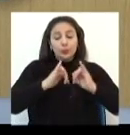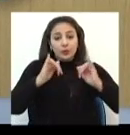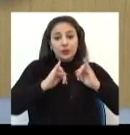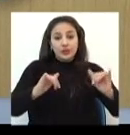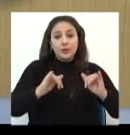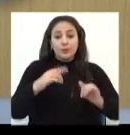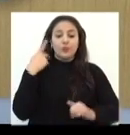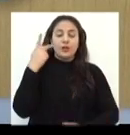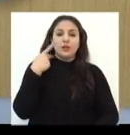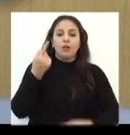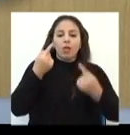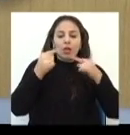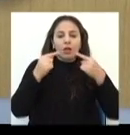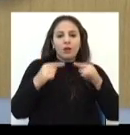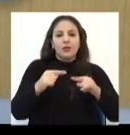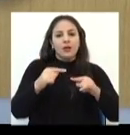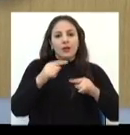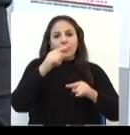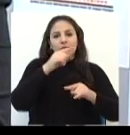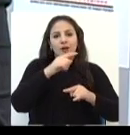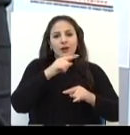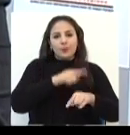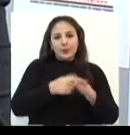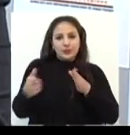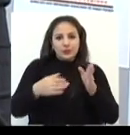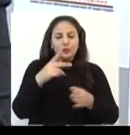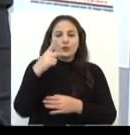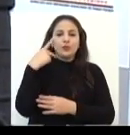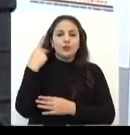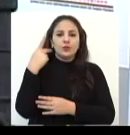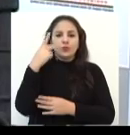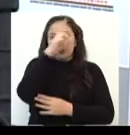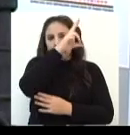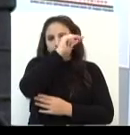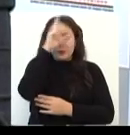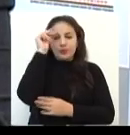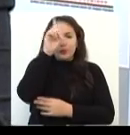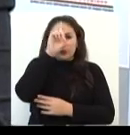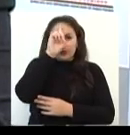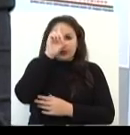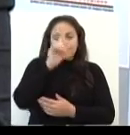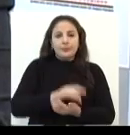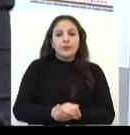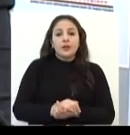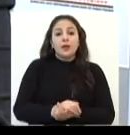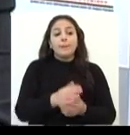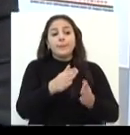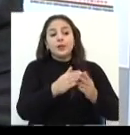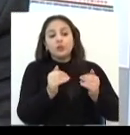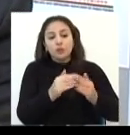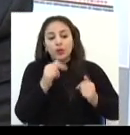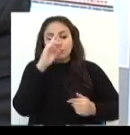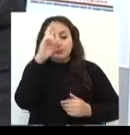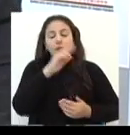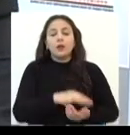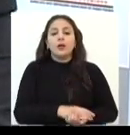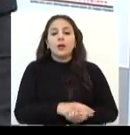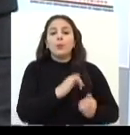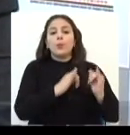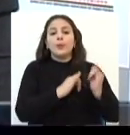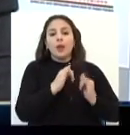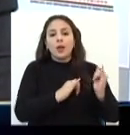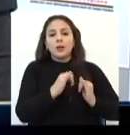o governo do prefeito Luciano Azevedo. proprietário pedia na imobiliária, o imóvel da Secretaria de